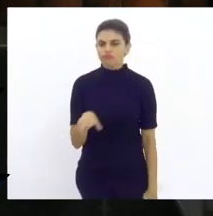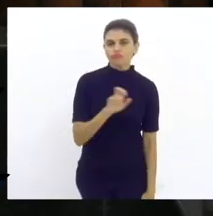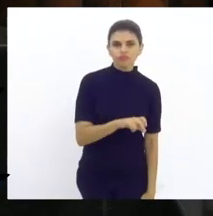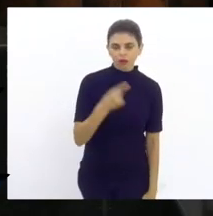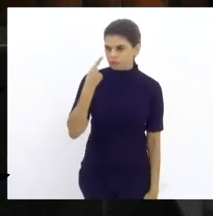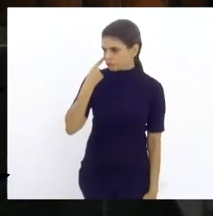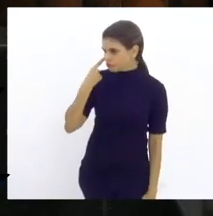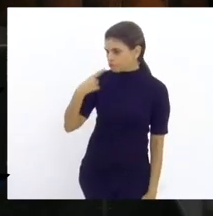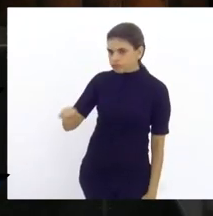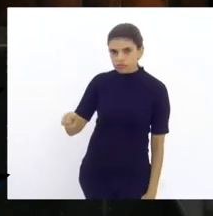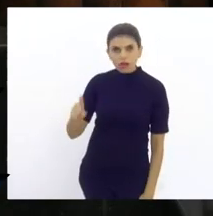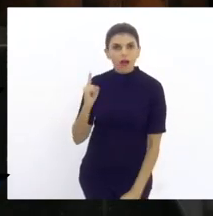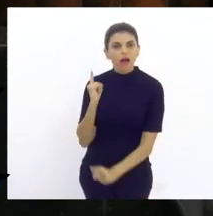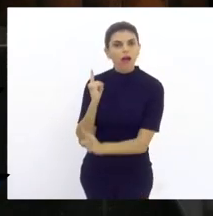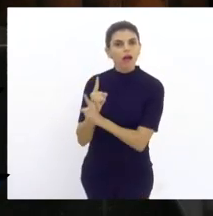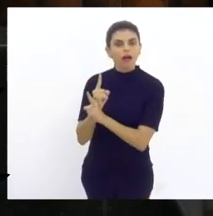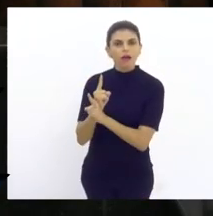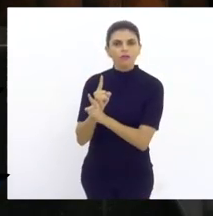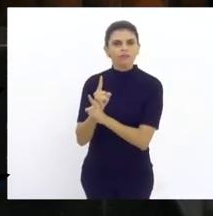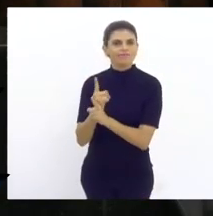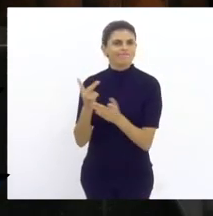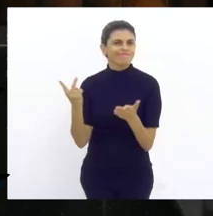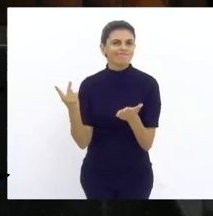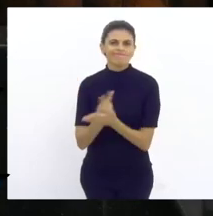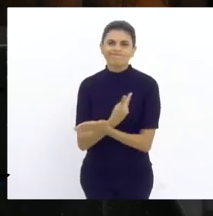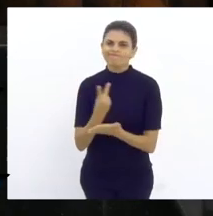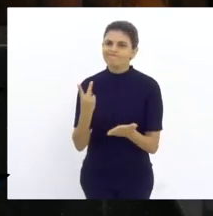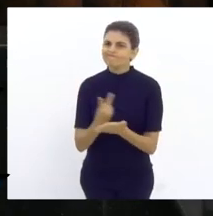verificou tantas irregularidades.